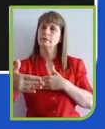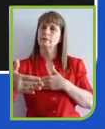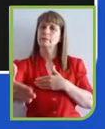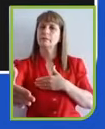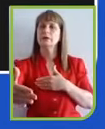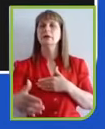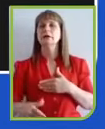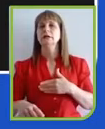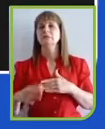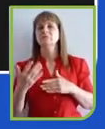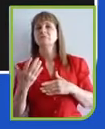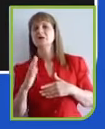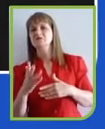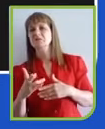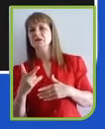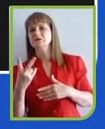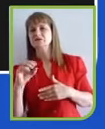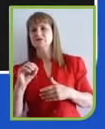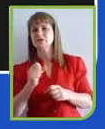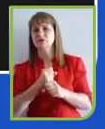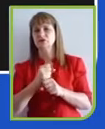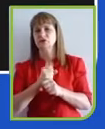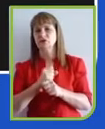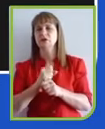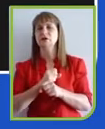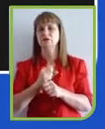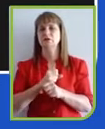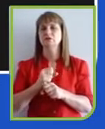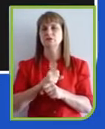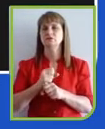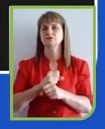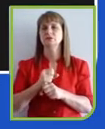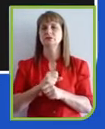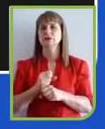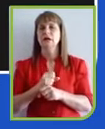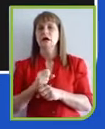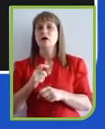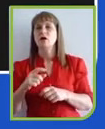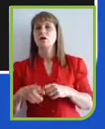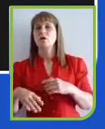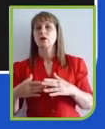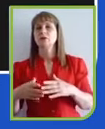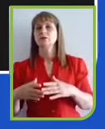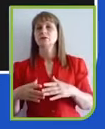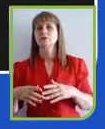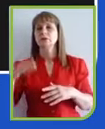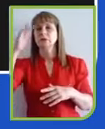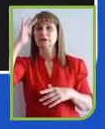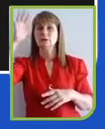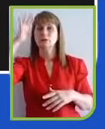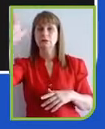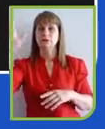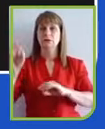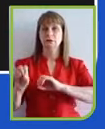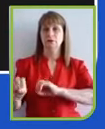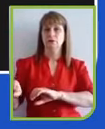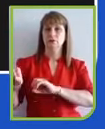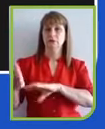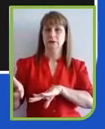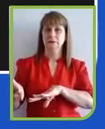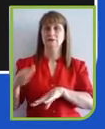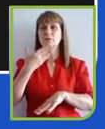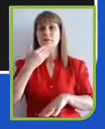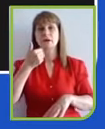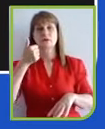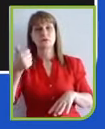quando as métricas e a teoria de reputação se sofisticou um pouco mais e a gente passou a ter